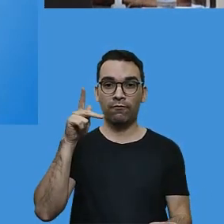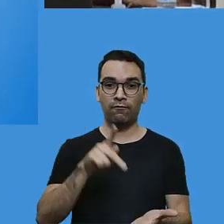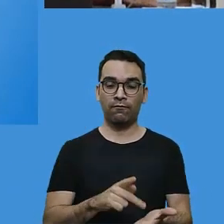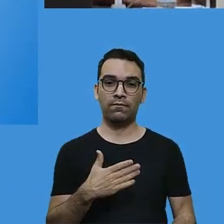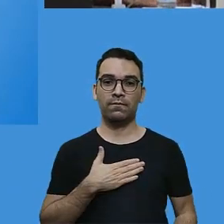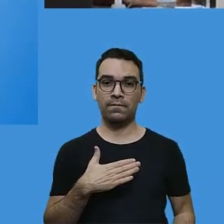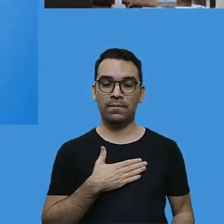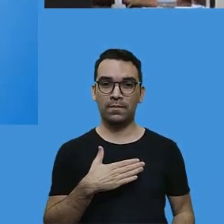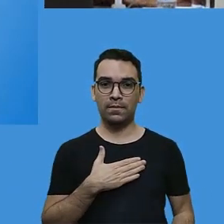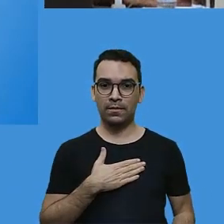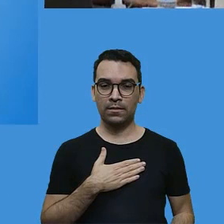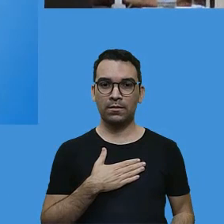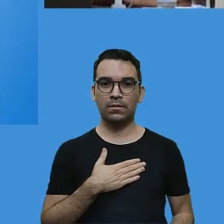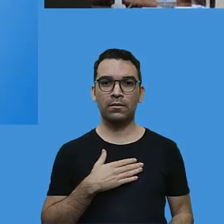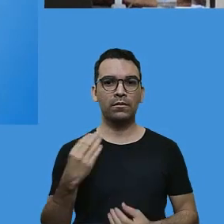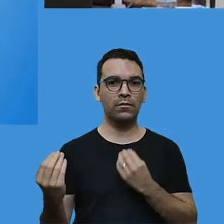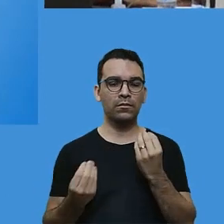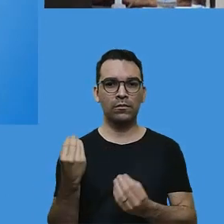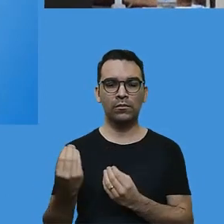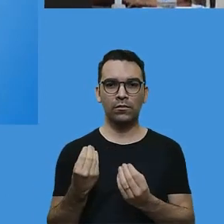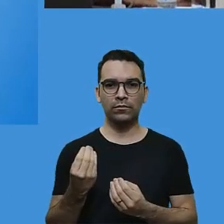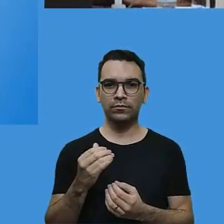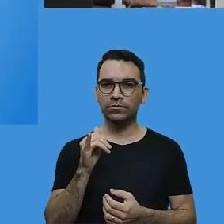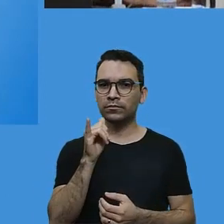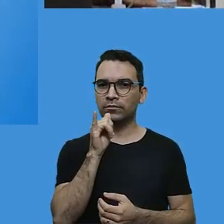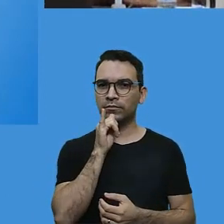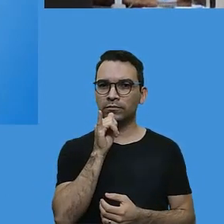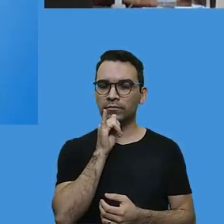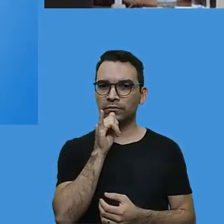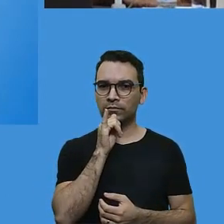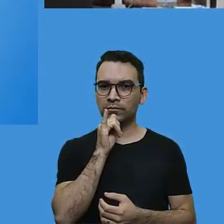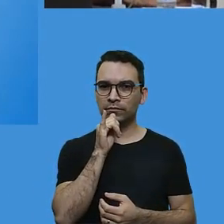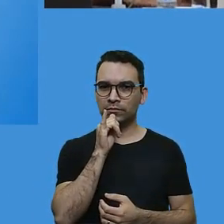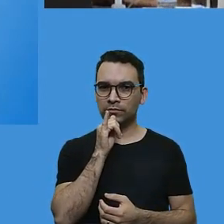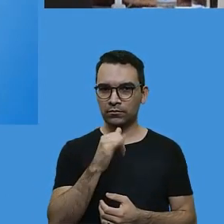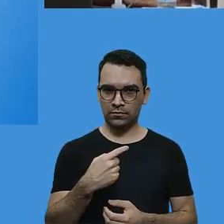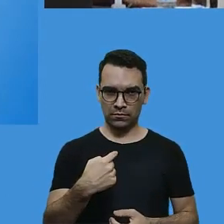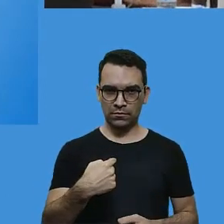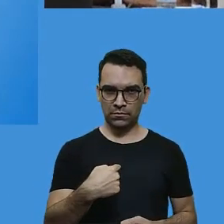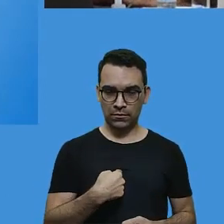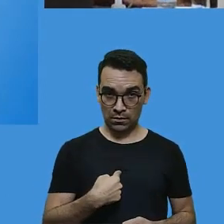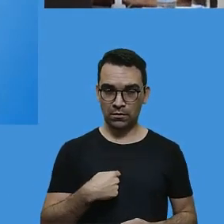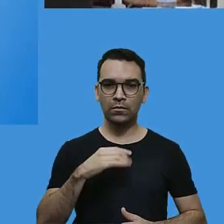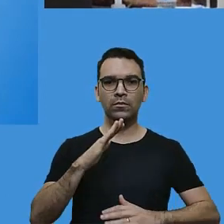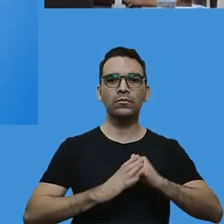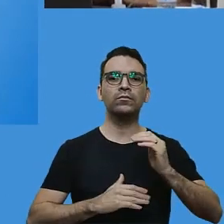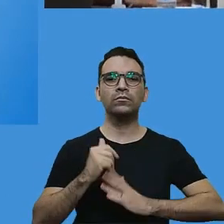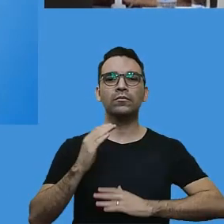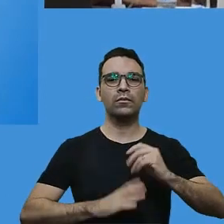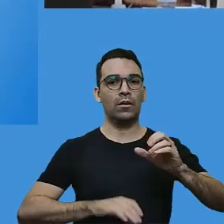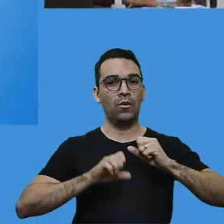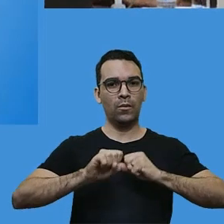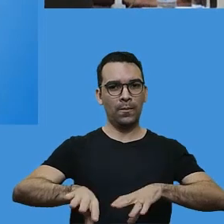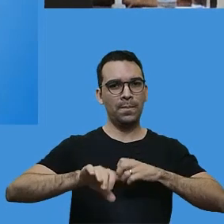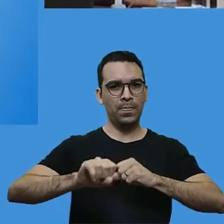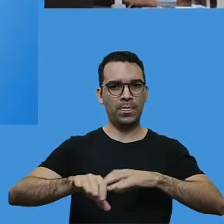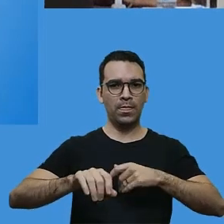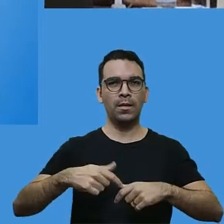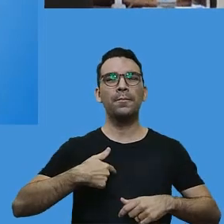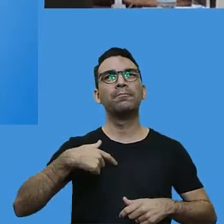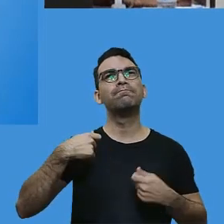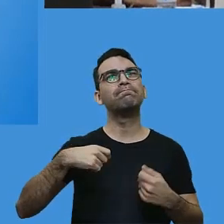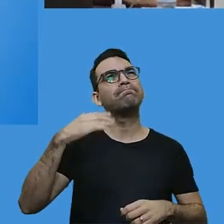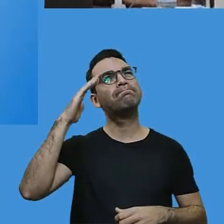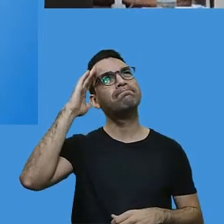separado por quadras de outra escola, ela é diferente. Então, eu, como profissional da educação, tenho que entender